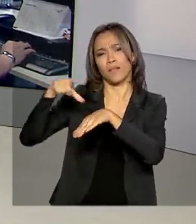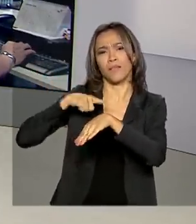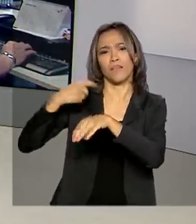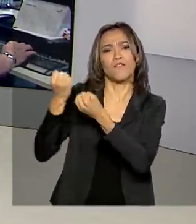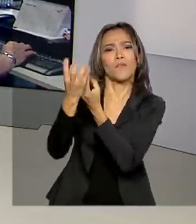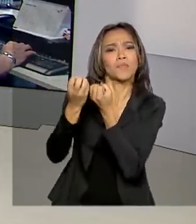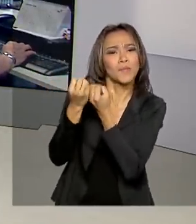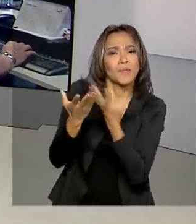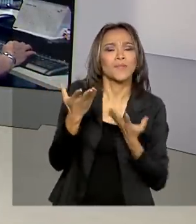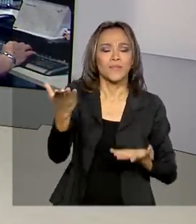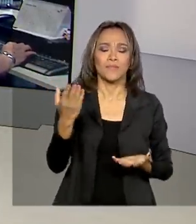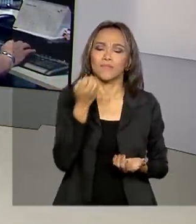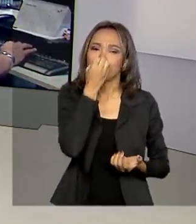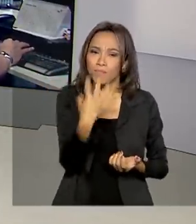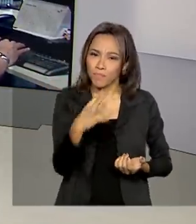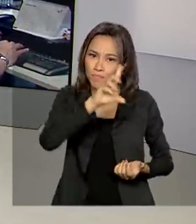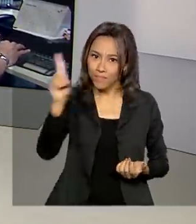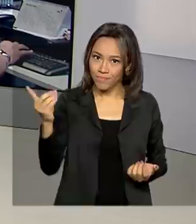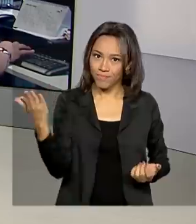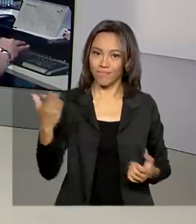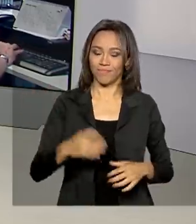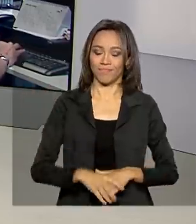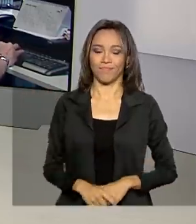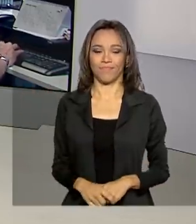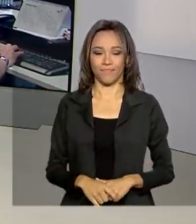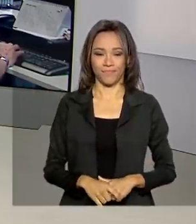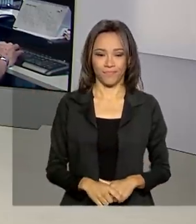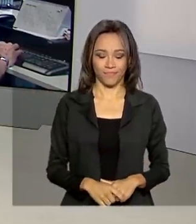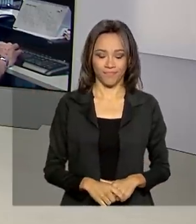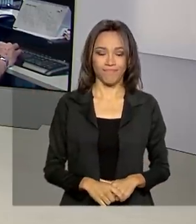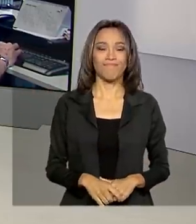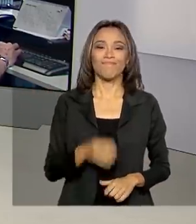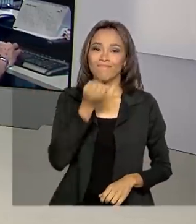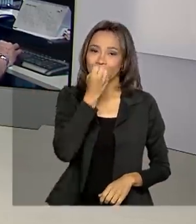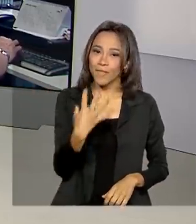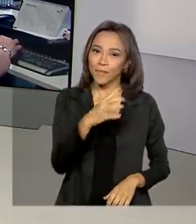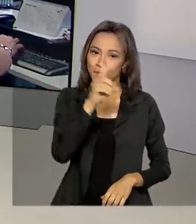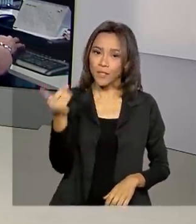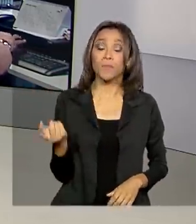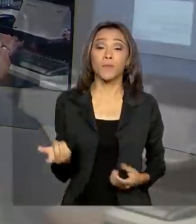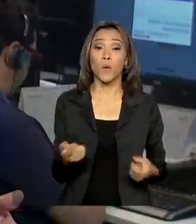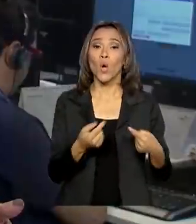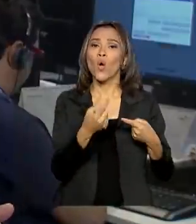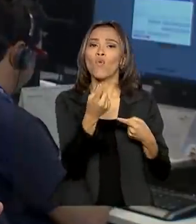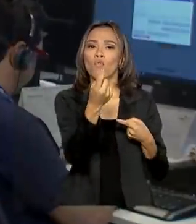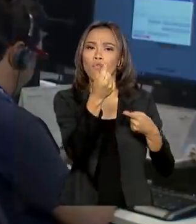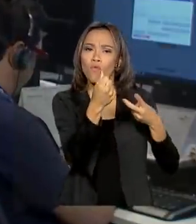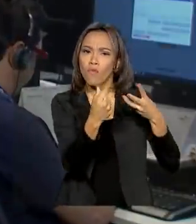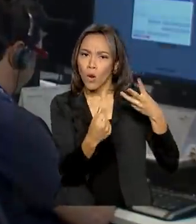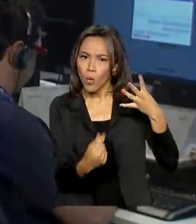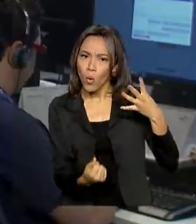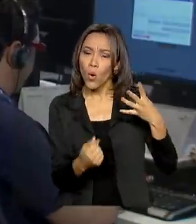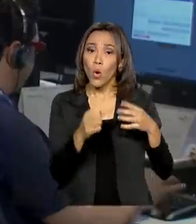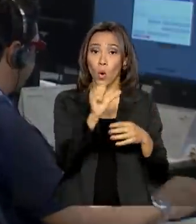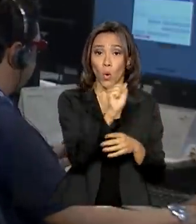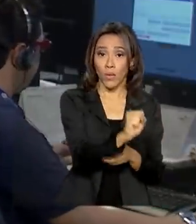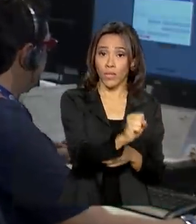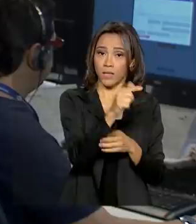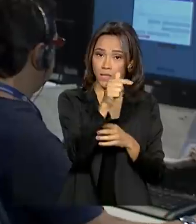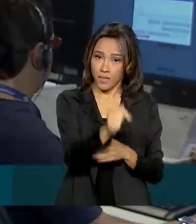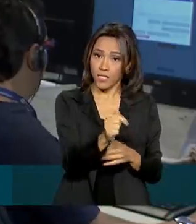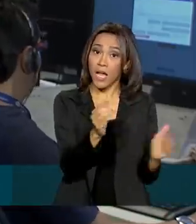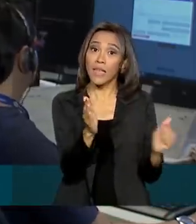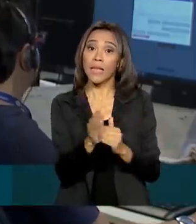informações para a gente. Dimas, bom dia. Bom dia, Renata. Os valores variam de R$ 87 a R$.039